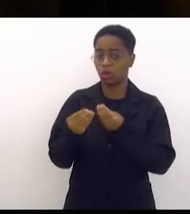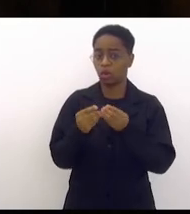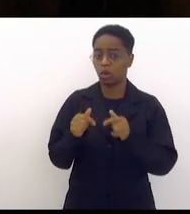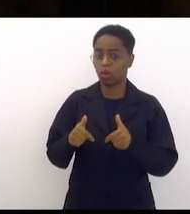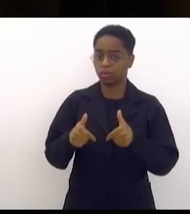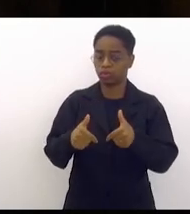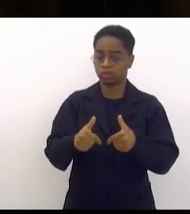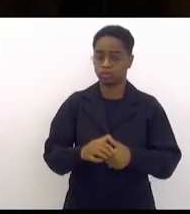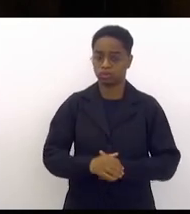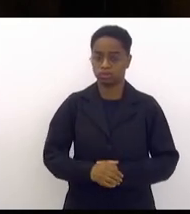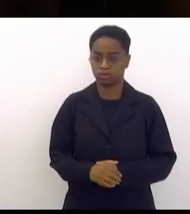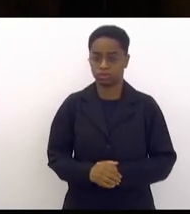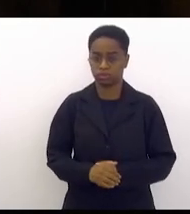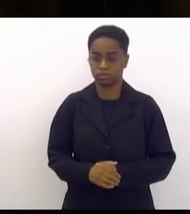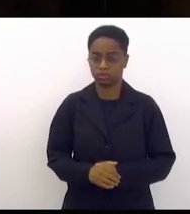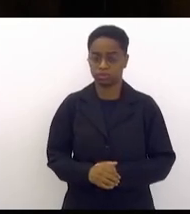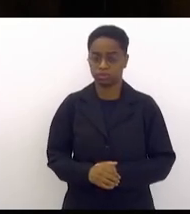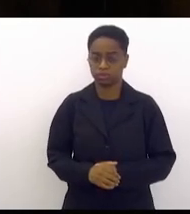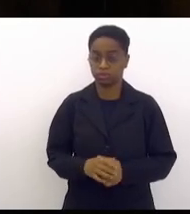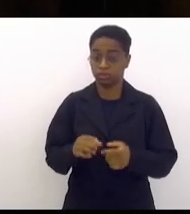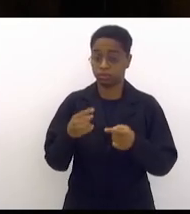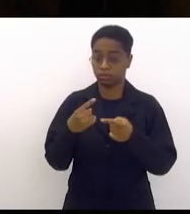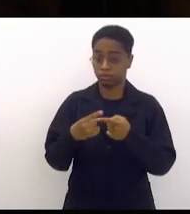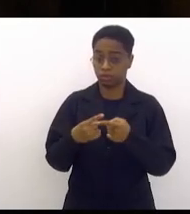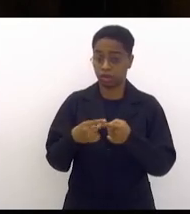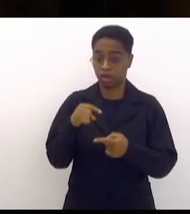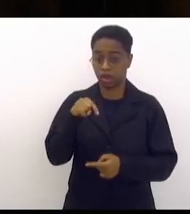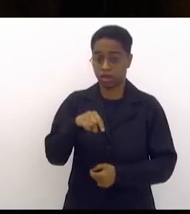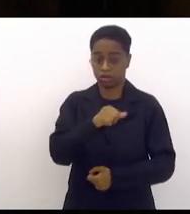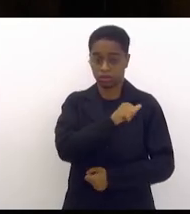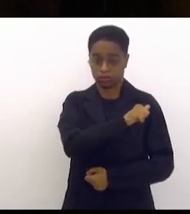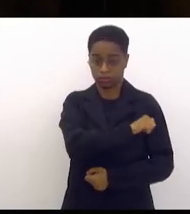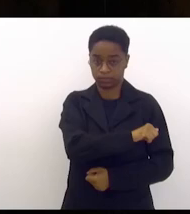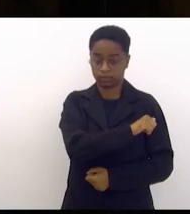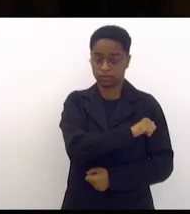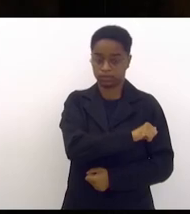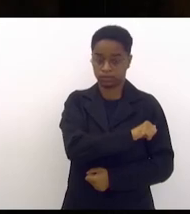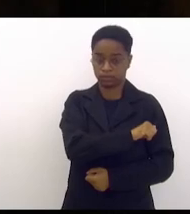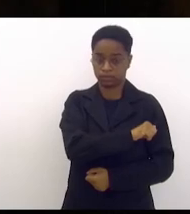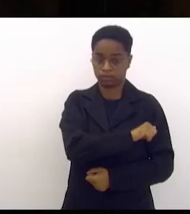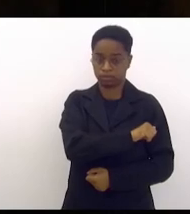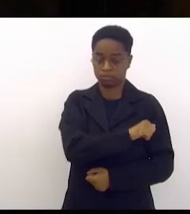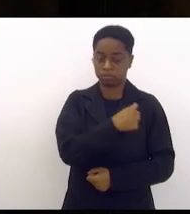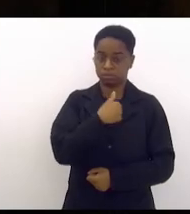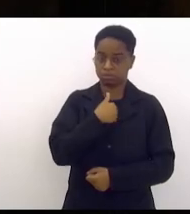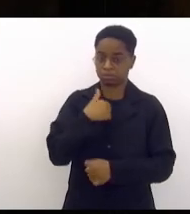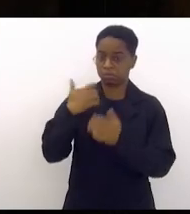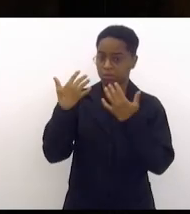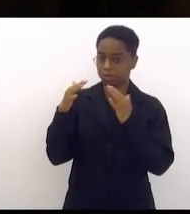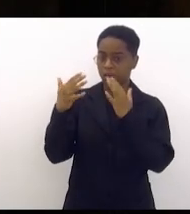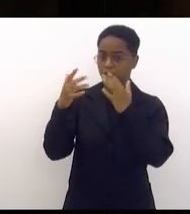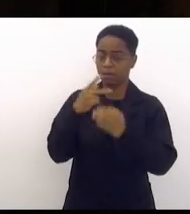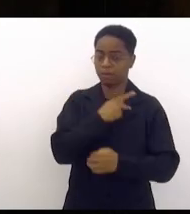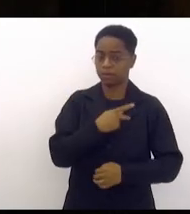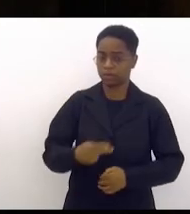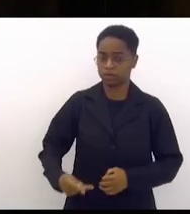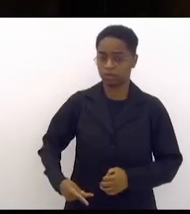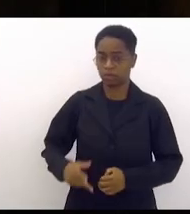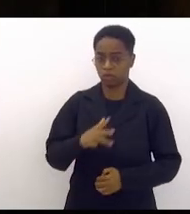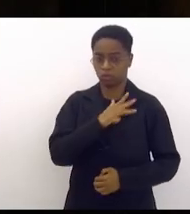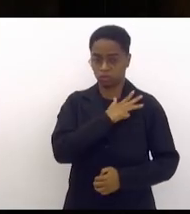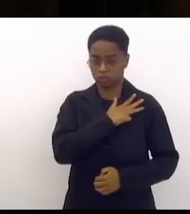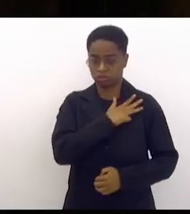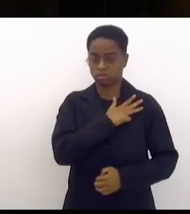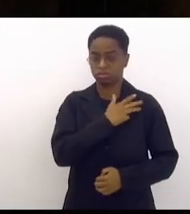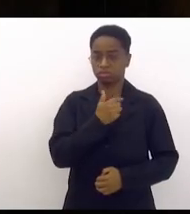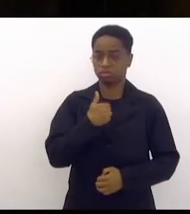porque o Rio de Janeiro eu tiro o chapéu para o presidente Lula eu